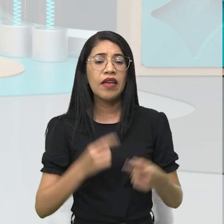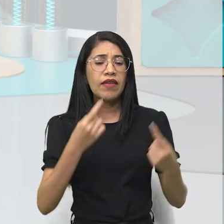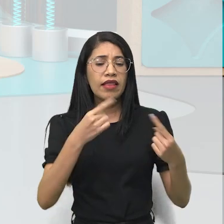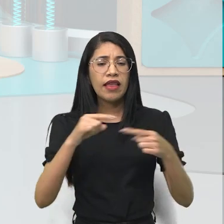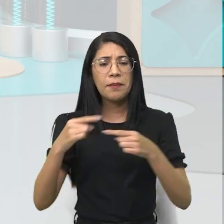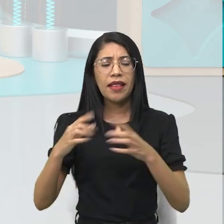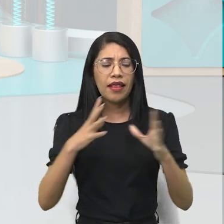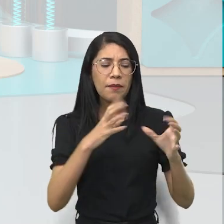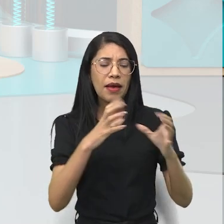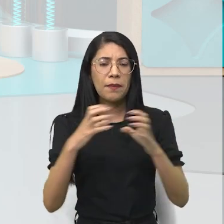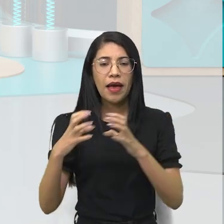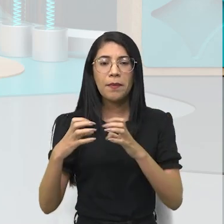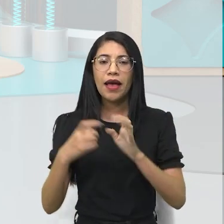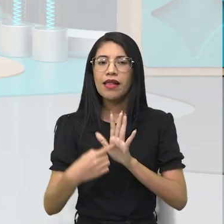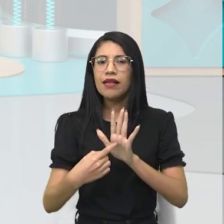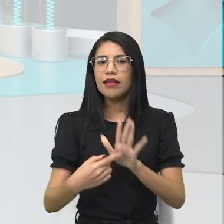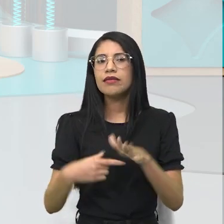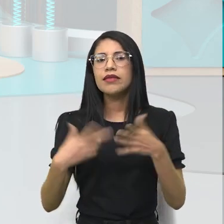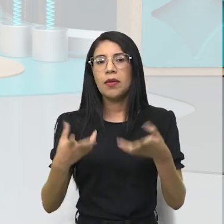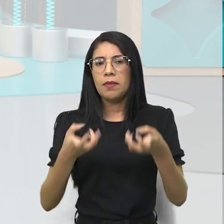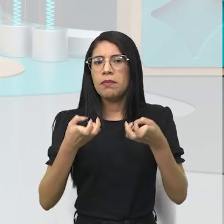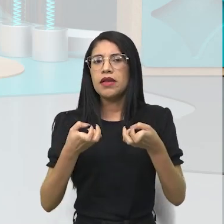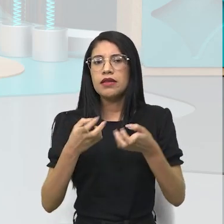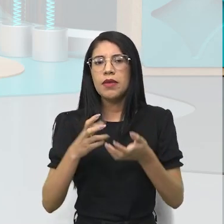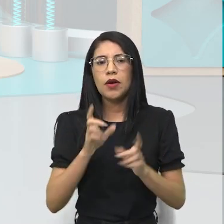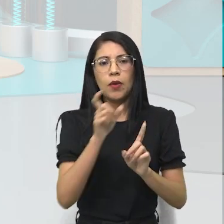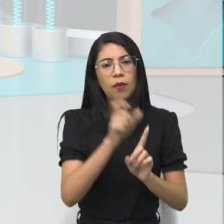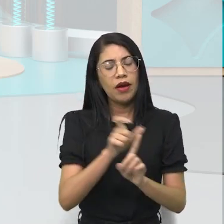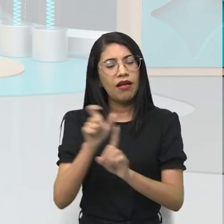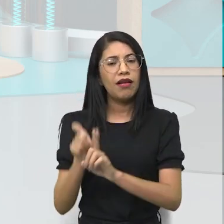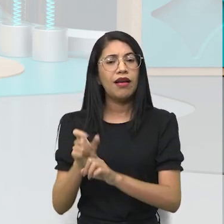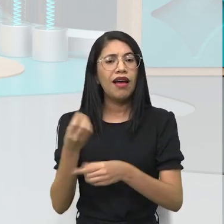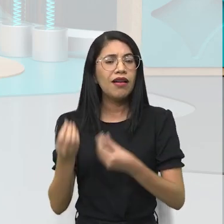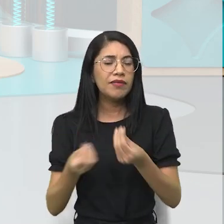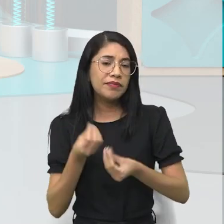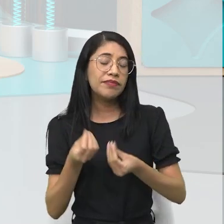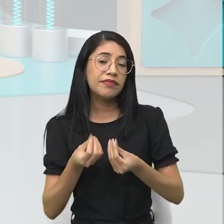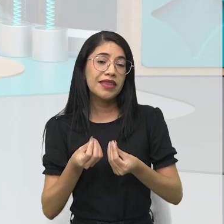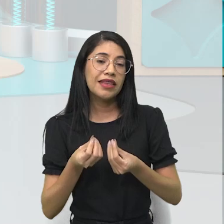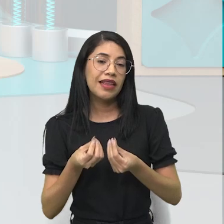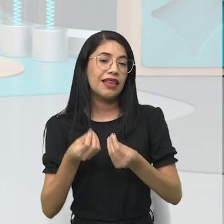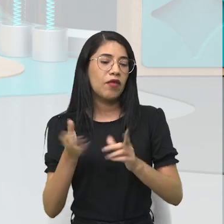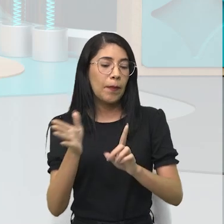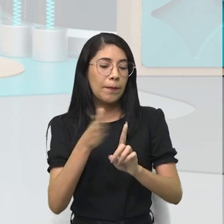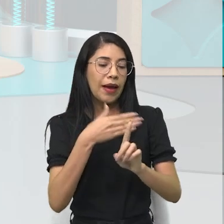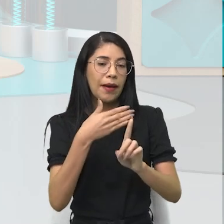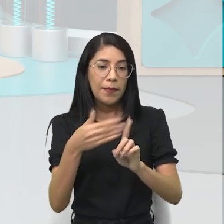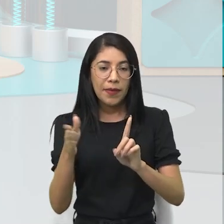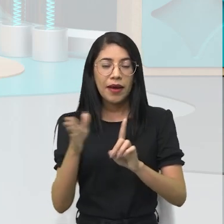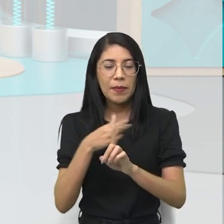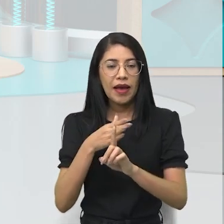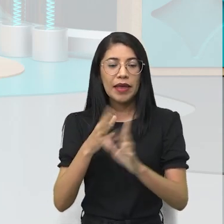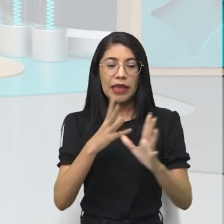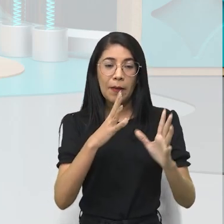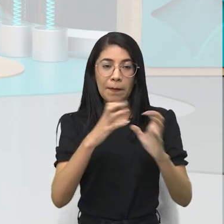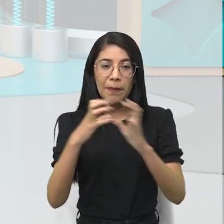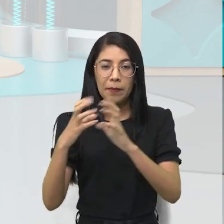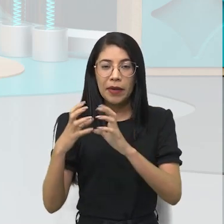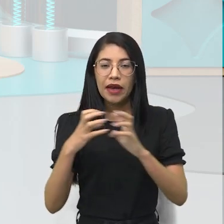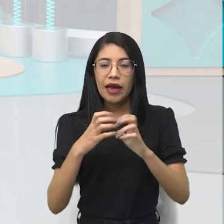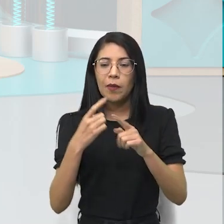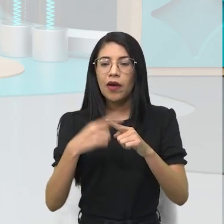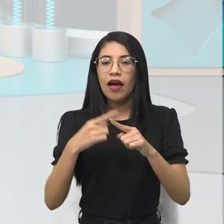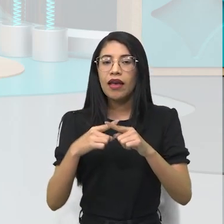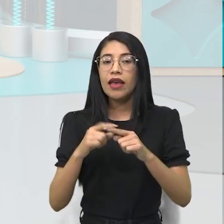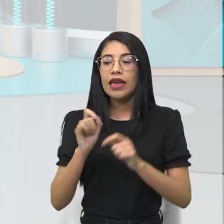Discutir durante a apresentação. Olha só o que os nossos personagens estavam fazendo, né? Quase se estapeando ali por conta de